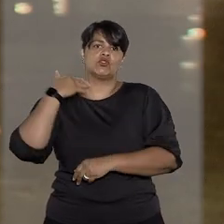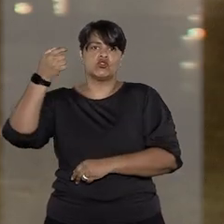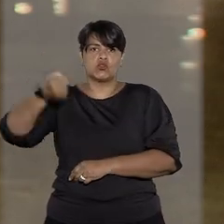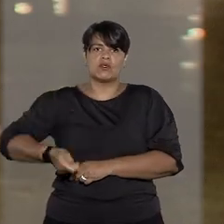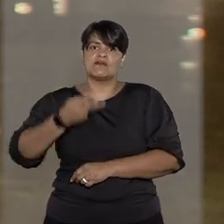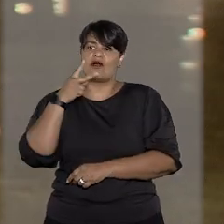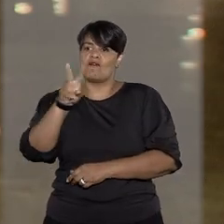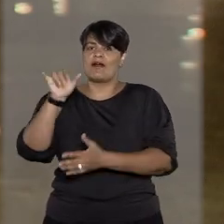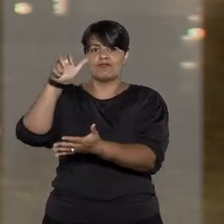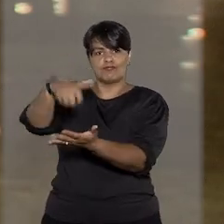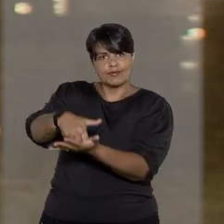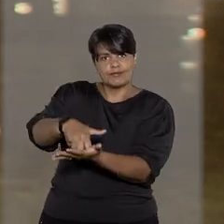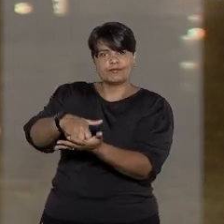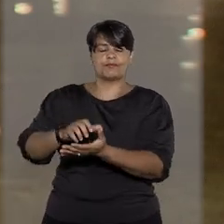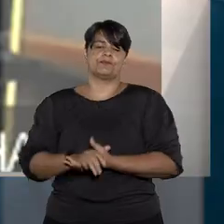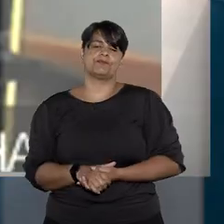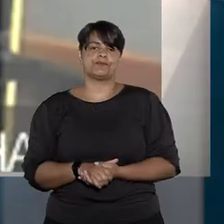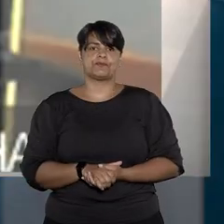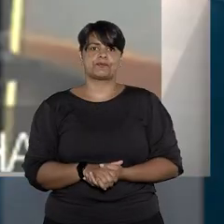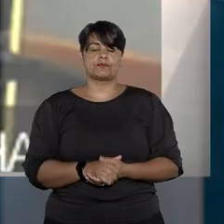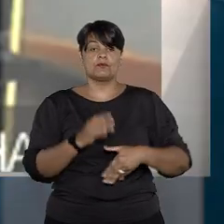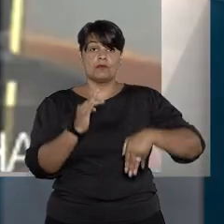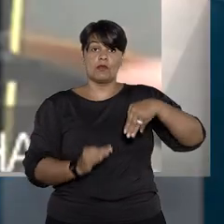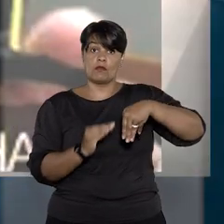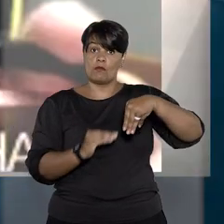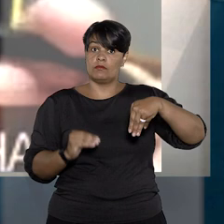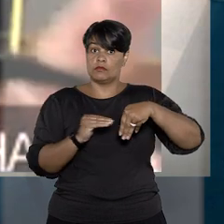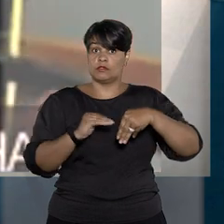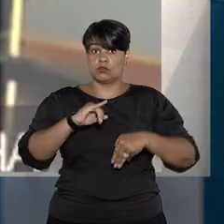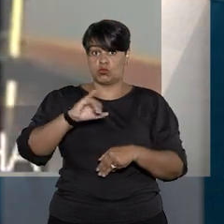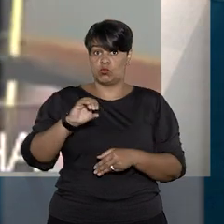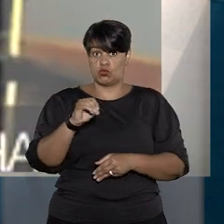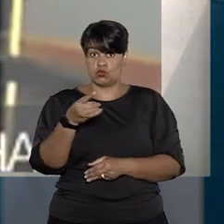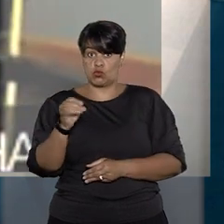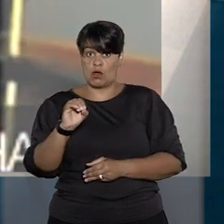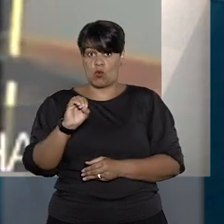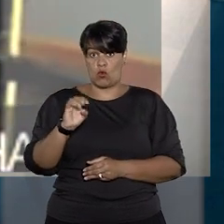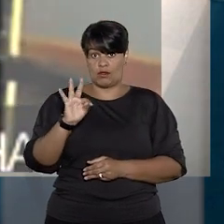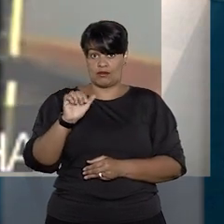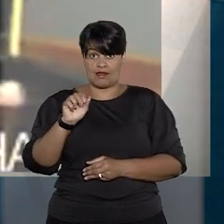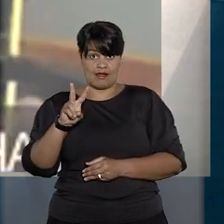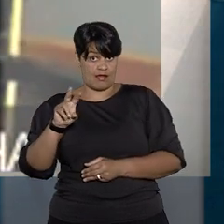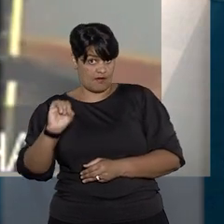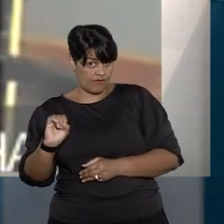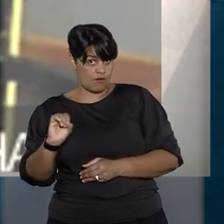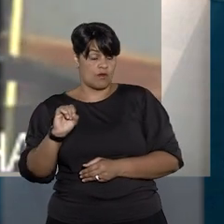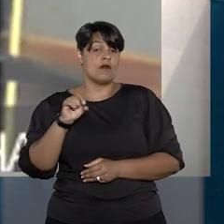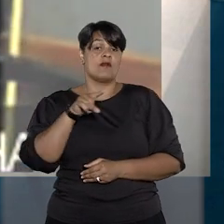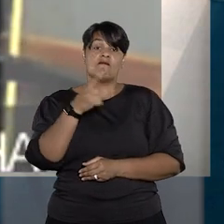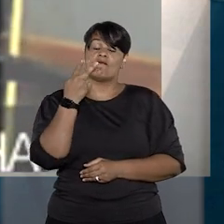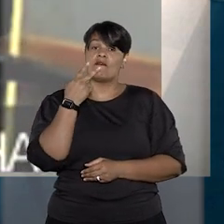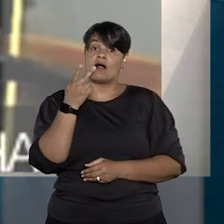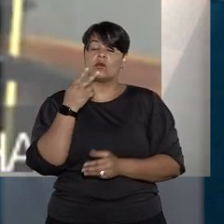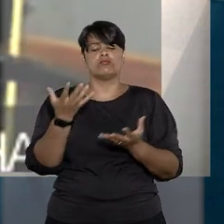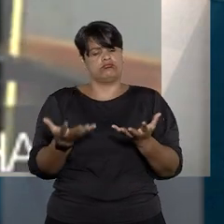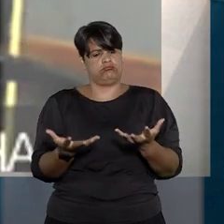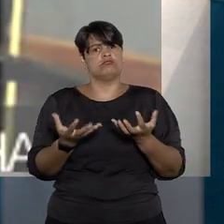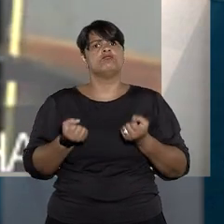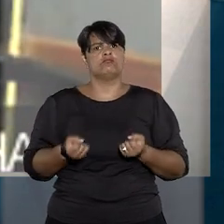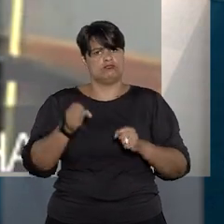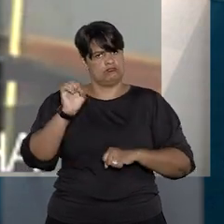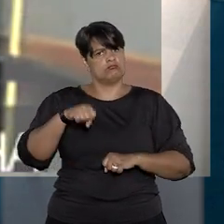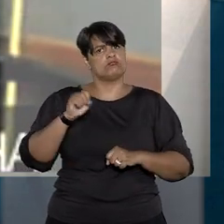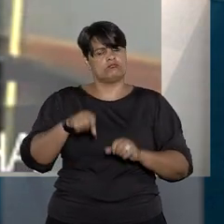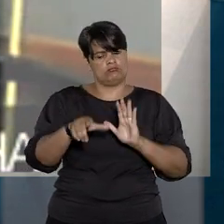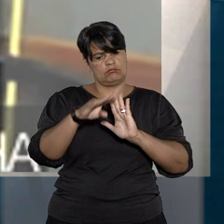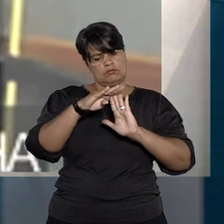para decidir pela condenação. O ministro João Otávio de Noronha, cujo voto prevaleceu no colegiado, reconheceu a existência